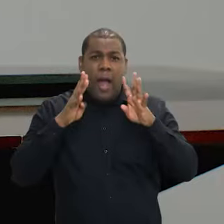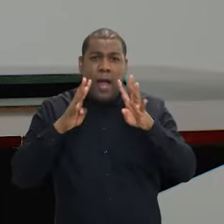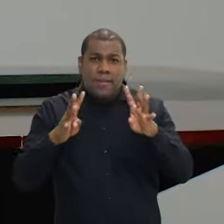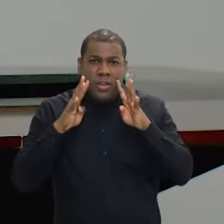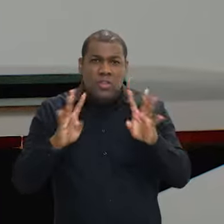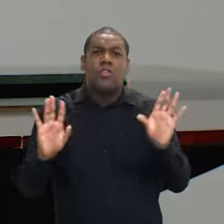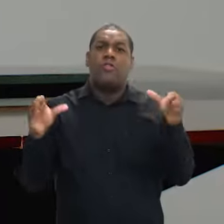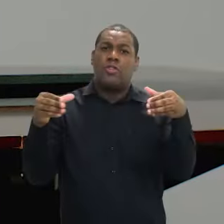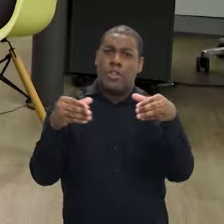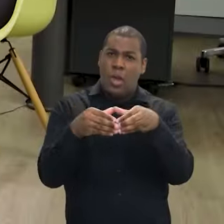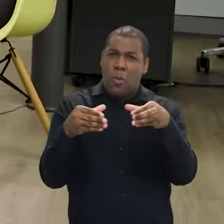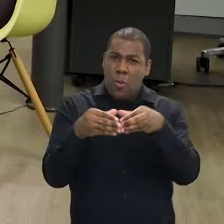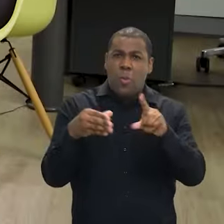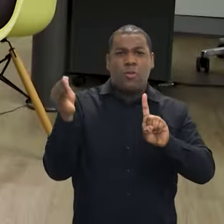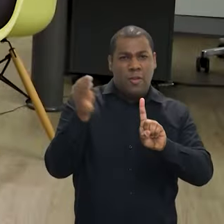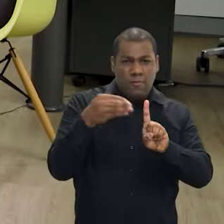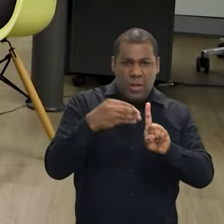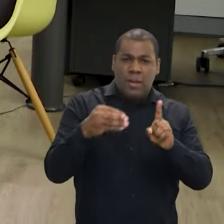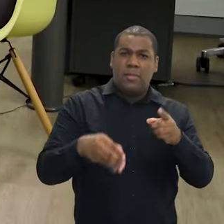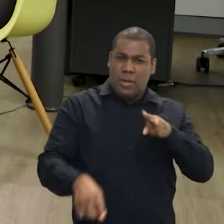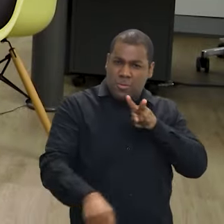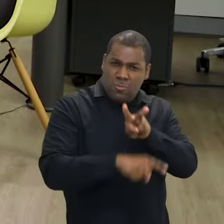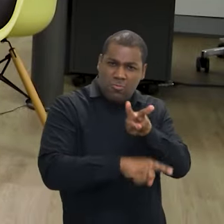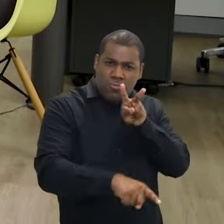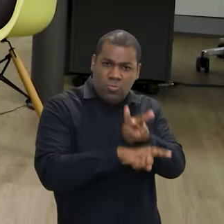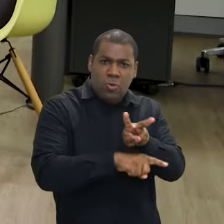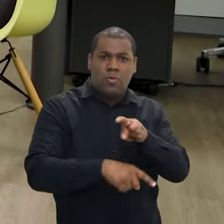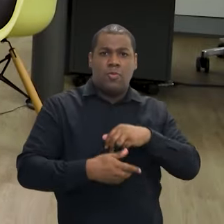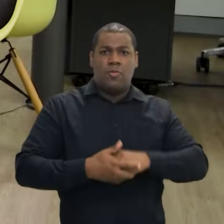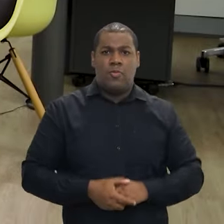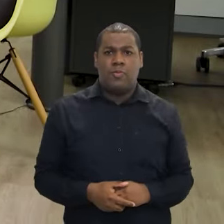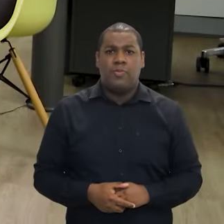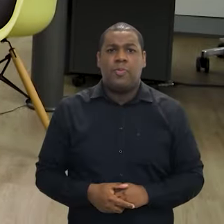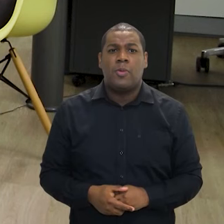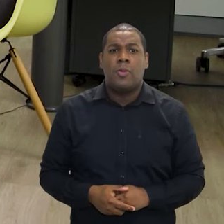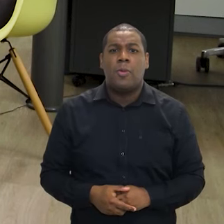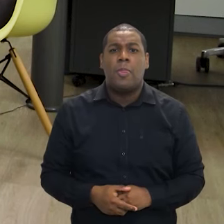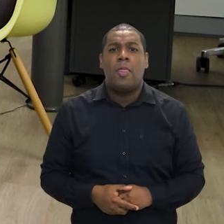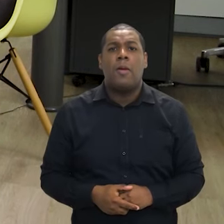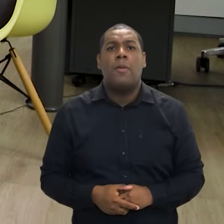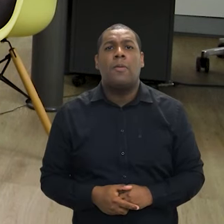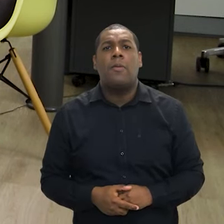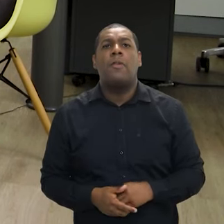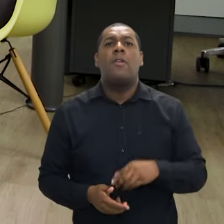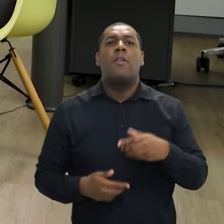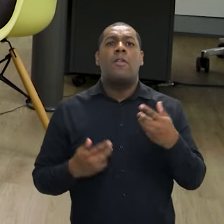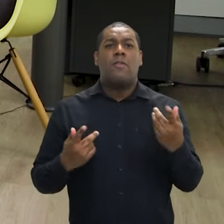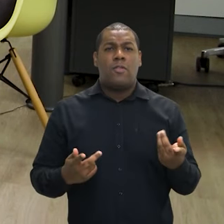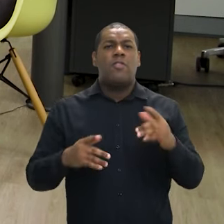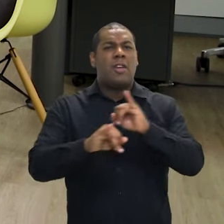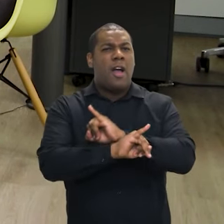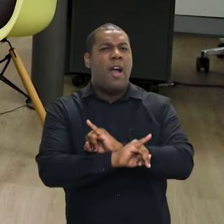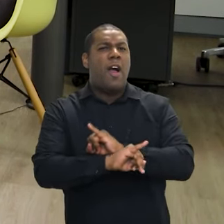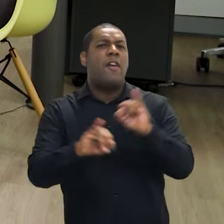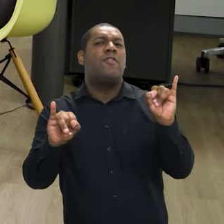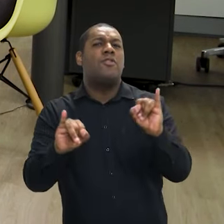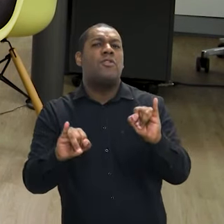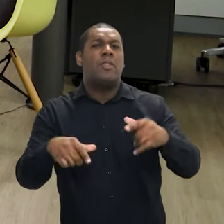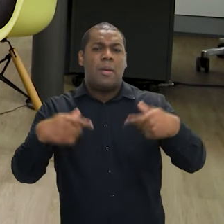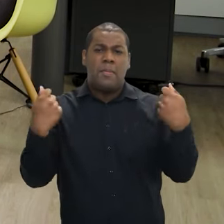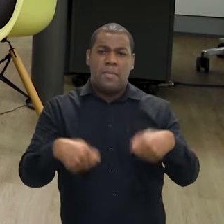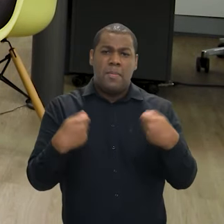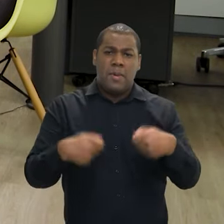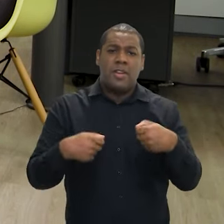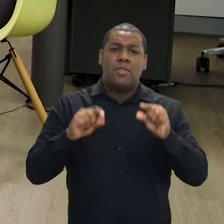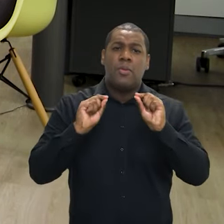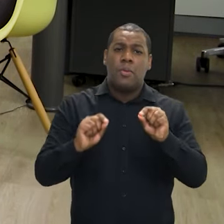Daqueles grupos que eu defendi ao longo da vida. Quando você assumiu, você falou que precisava resgatar a cultura,